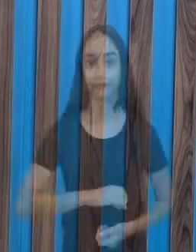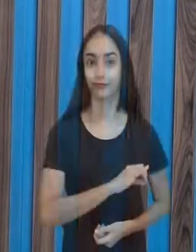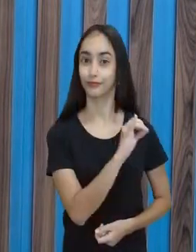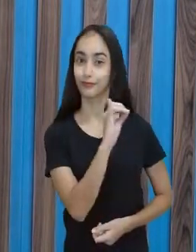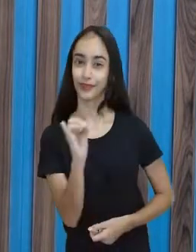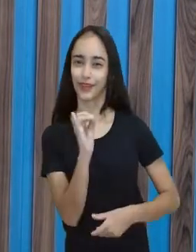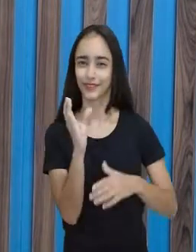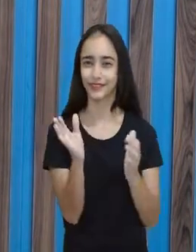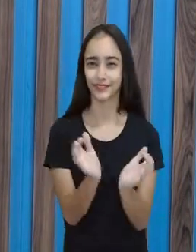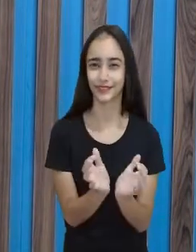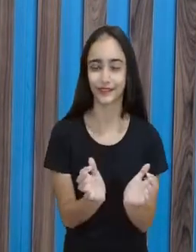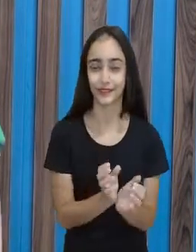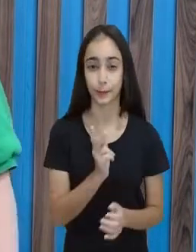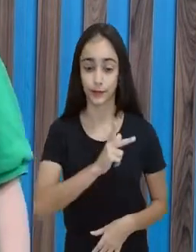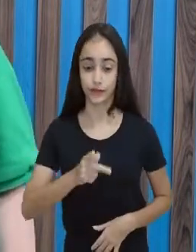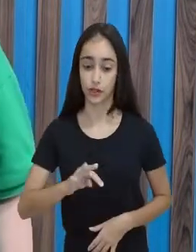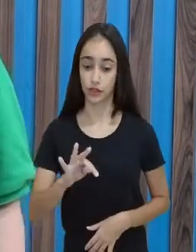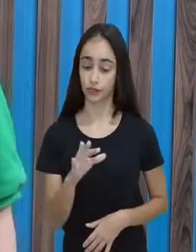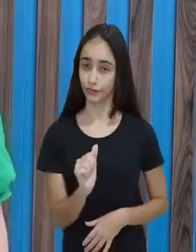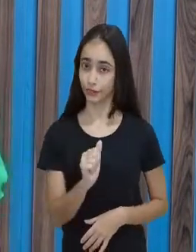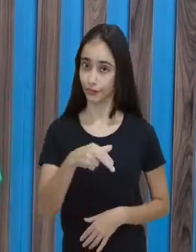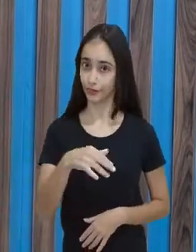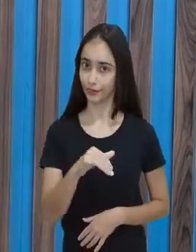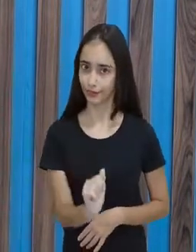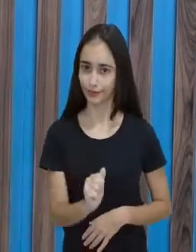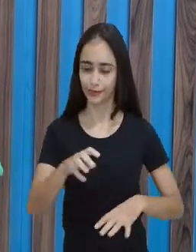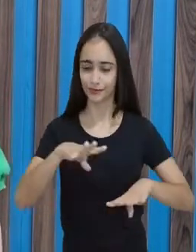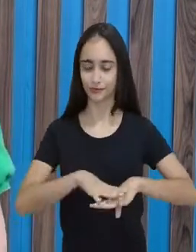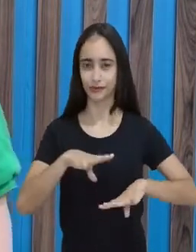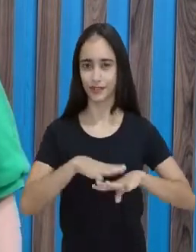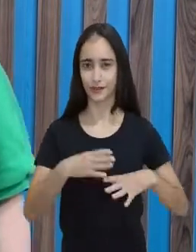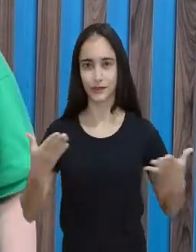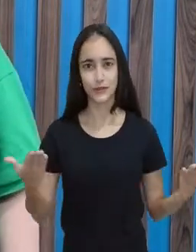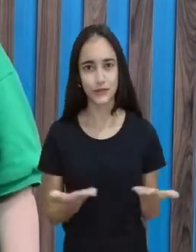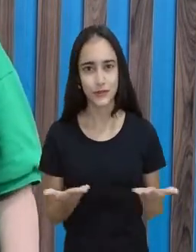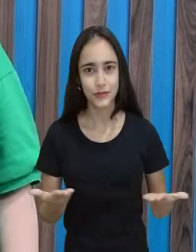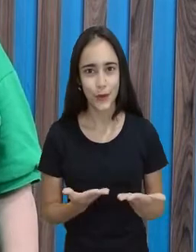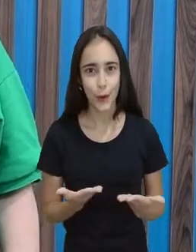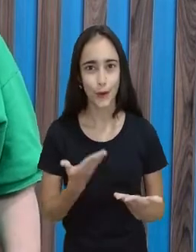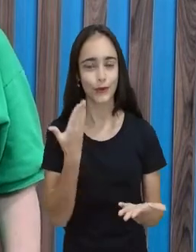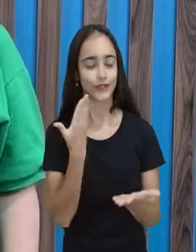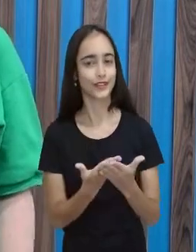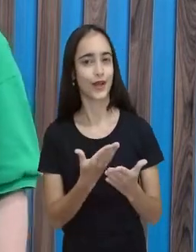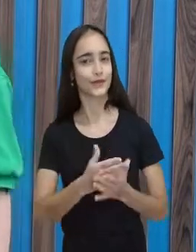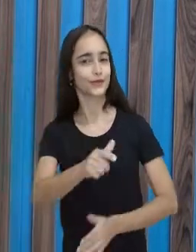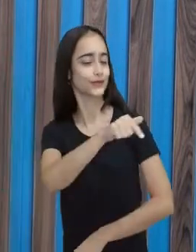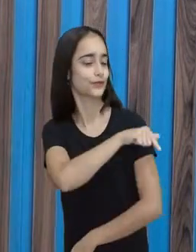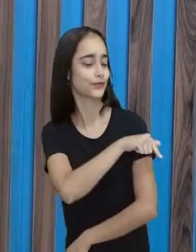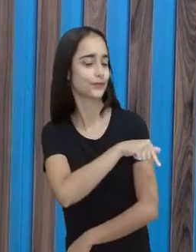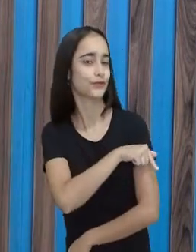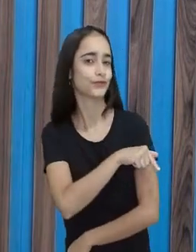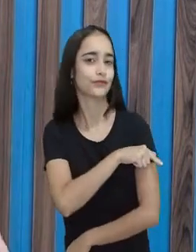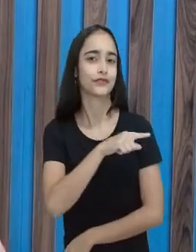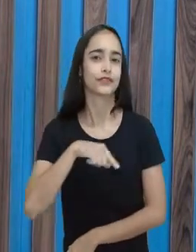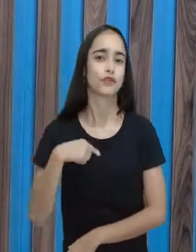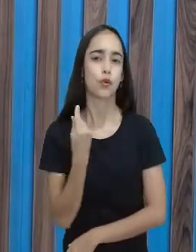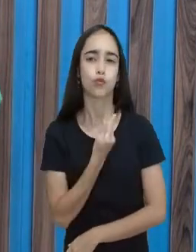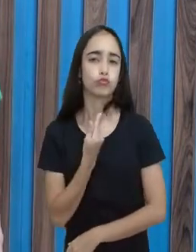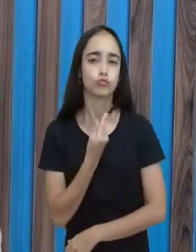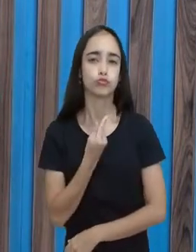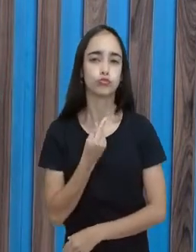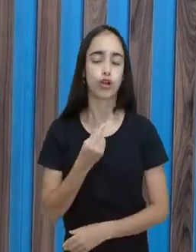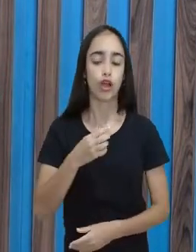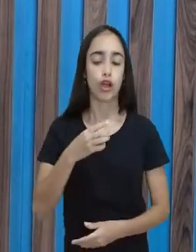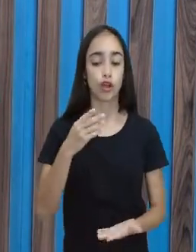Oi turma, sou Tânia Paredes, sou professora de matemática e hoje na aula do sétimo ano vamos dar uma olhadinha,